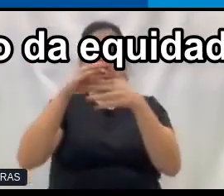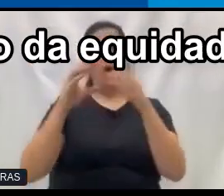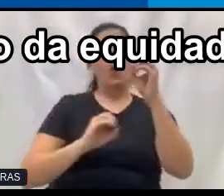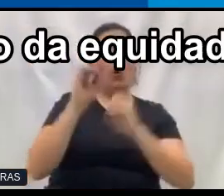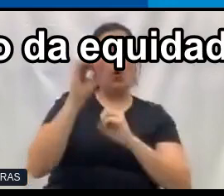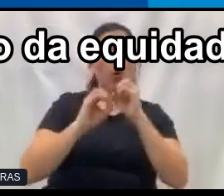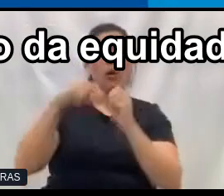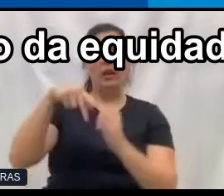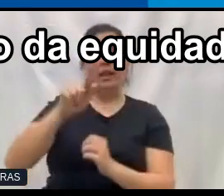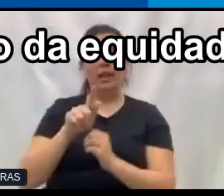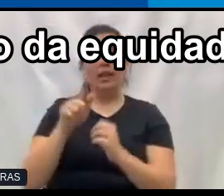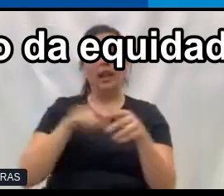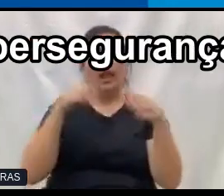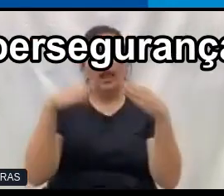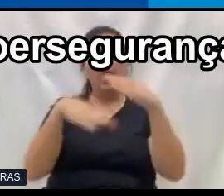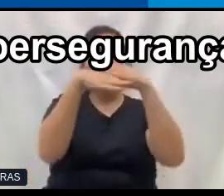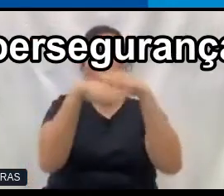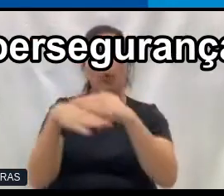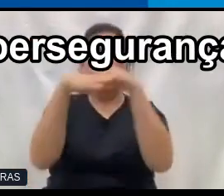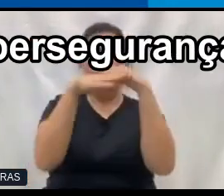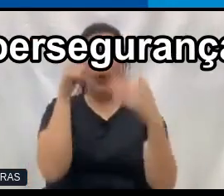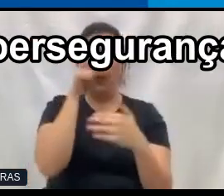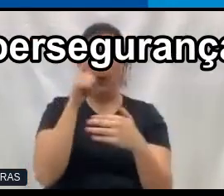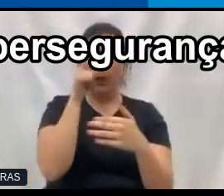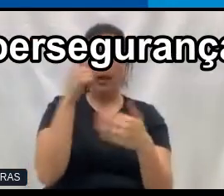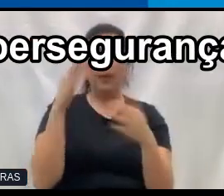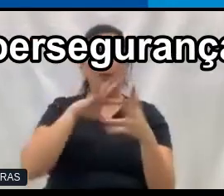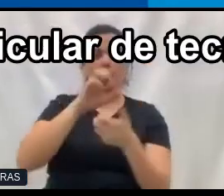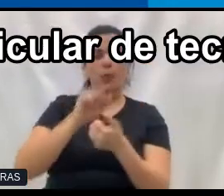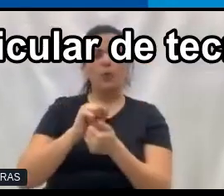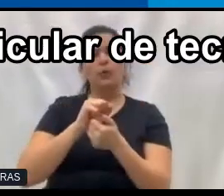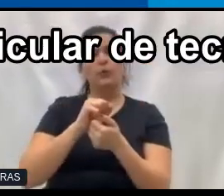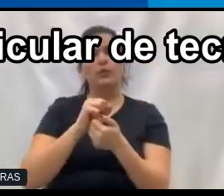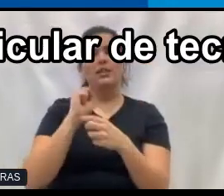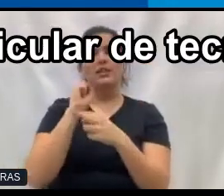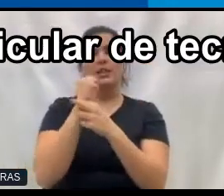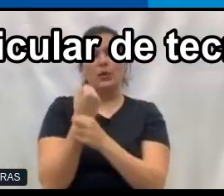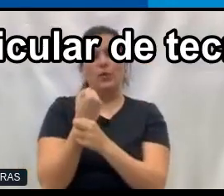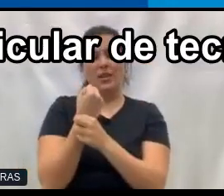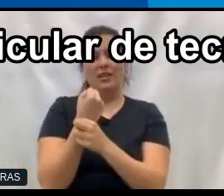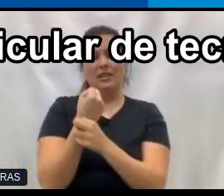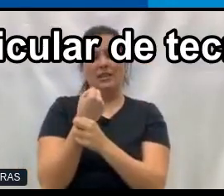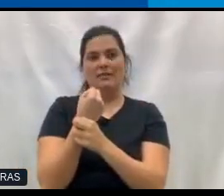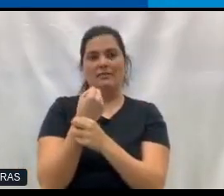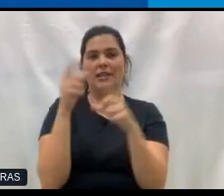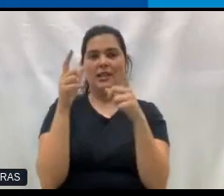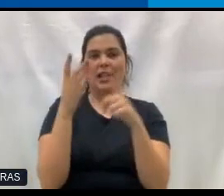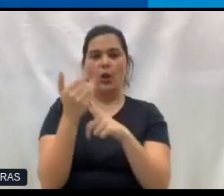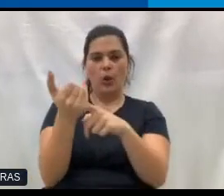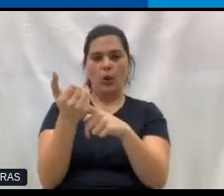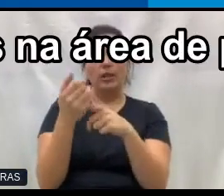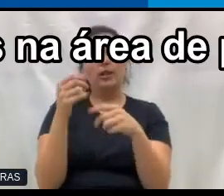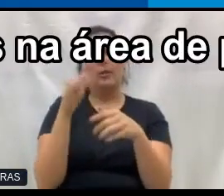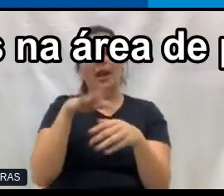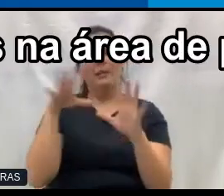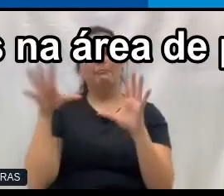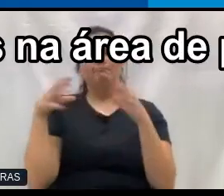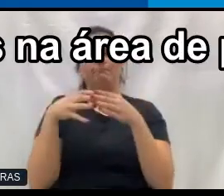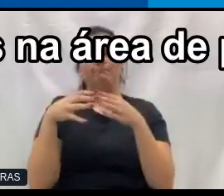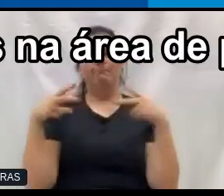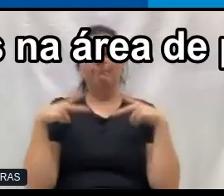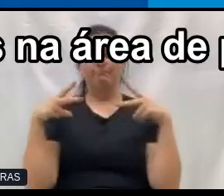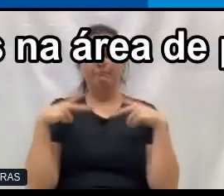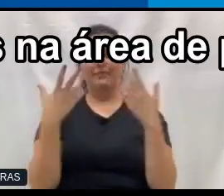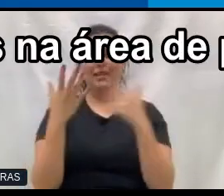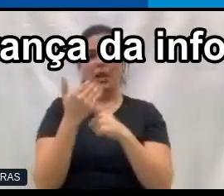a questão da equidade das mulheres para o mundo de cibersegurança, que um mundo bem particular, né, de tecnologia. Eu tenho algumas